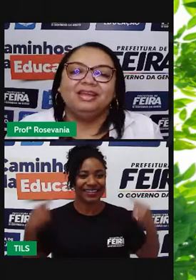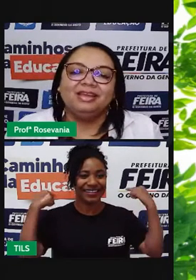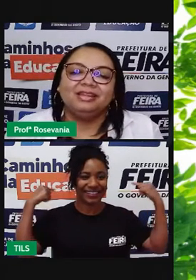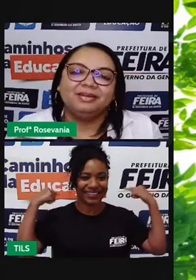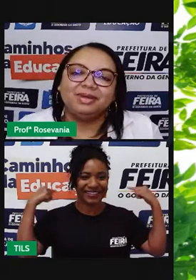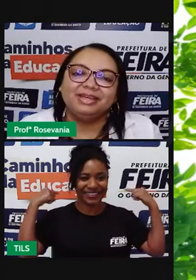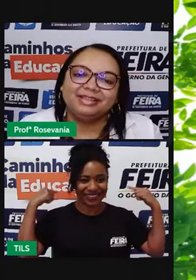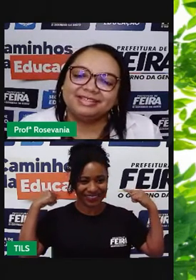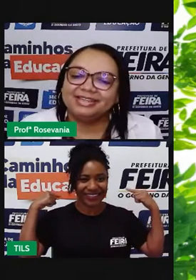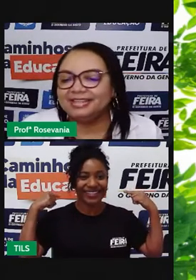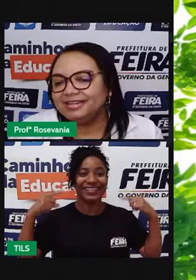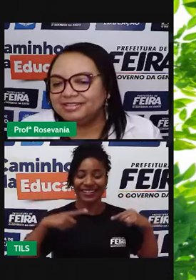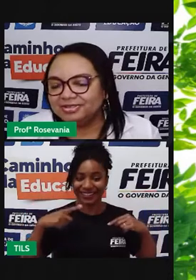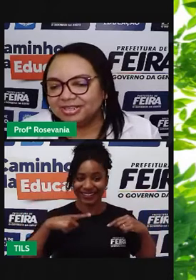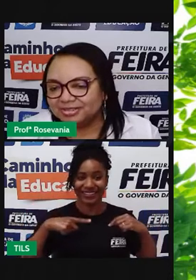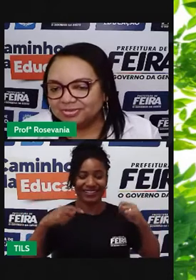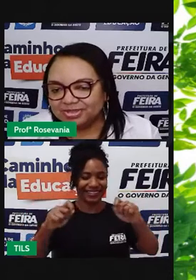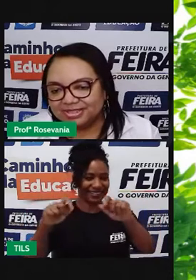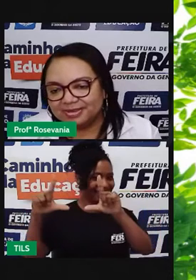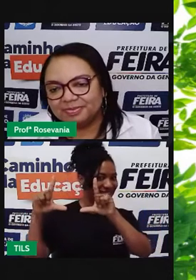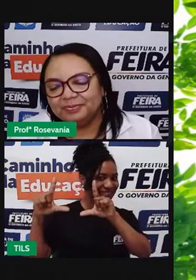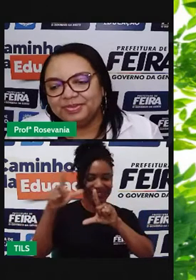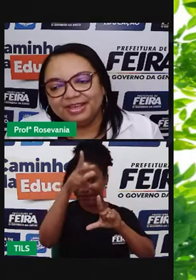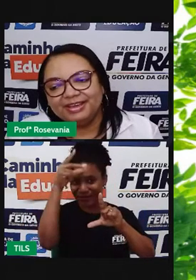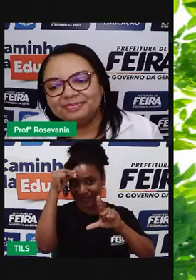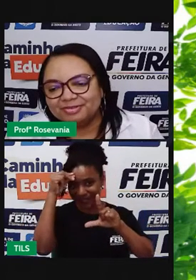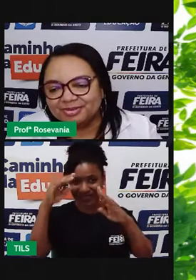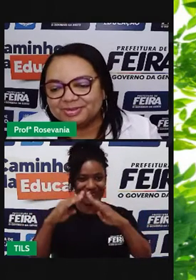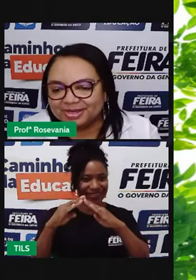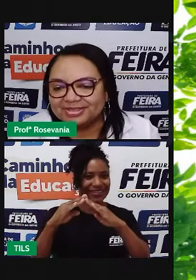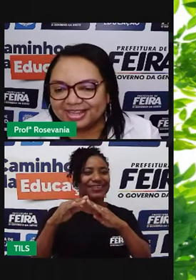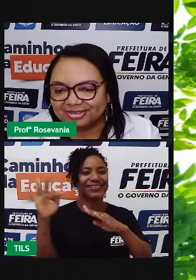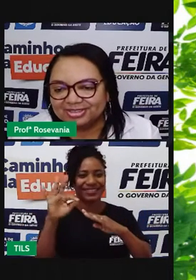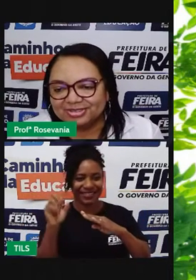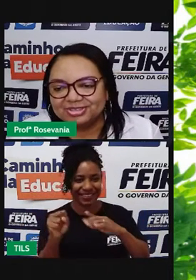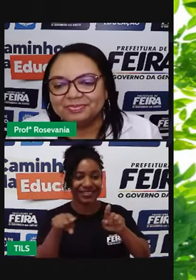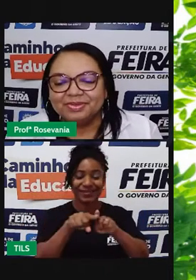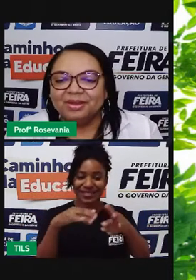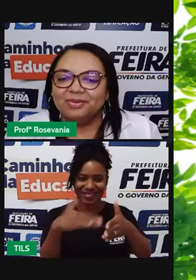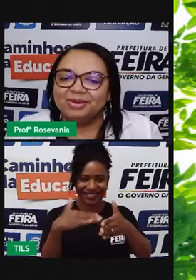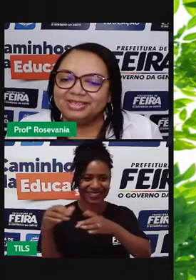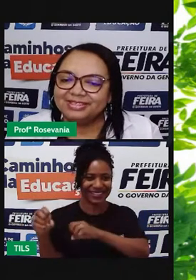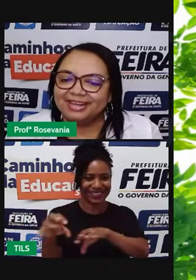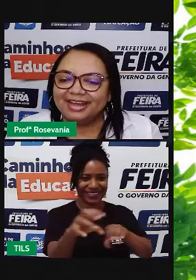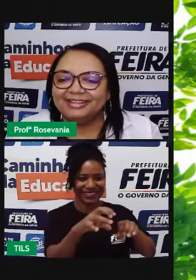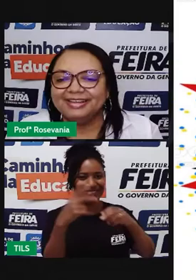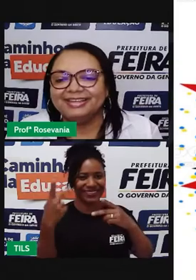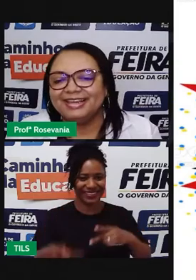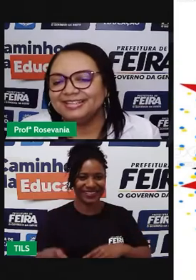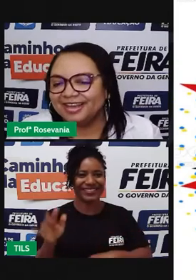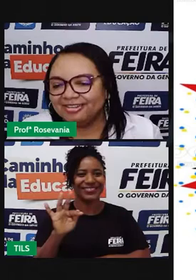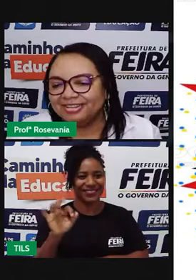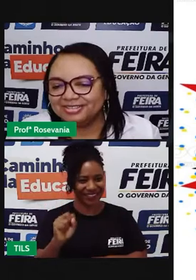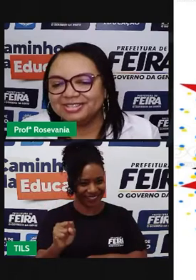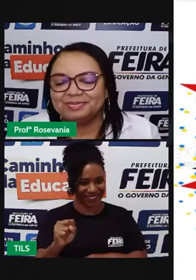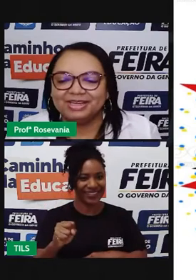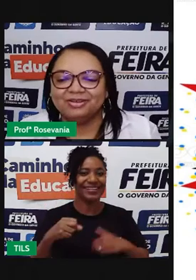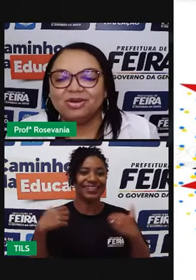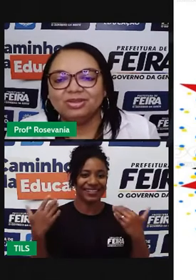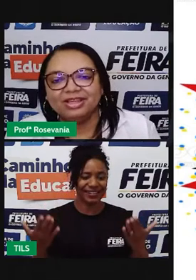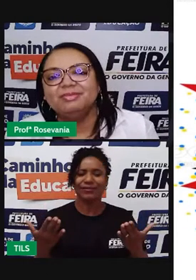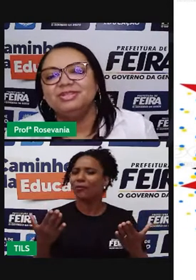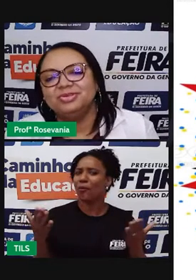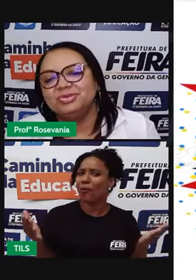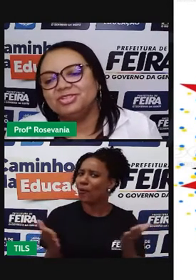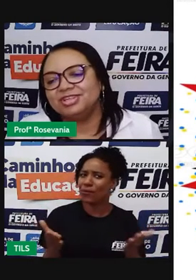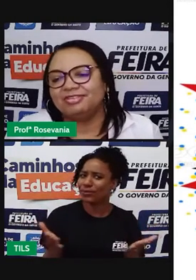e também da Secretaria de Educação do município. E, voltando à nossa aula de hoje, o que será que essa aula nos espera?